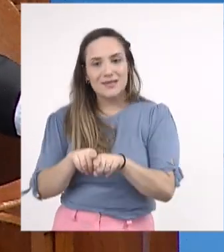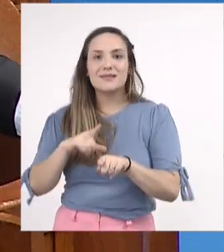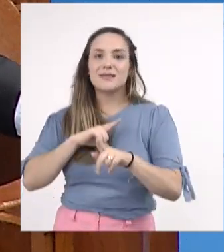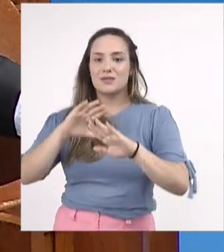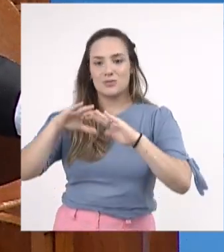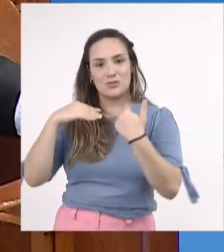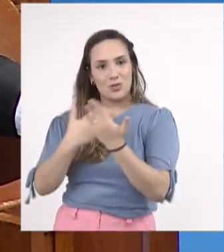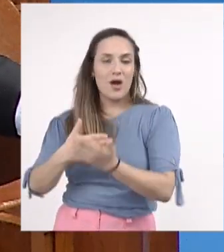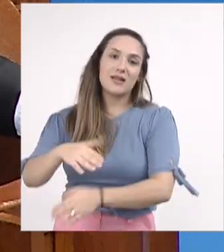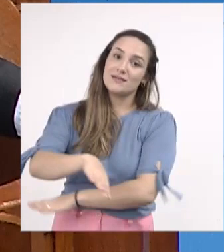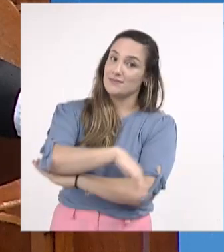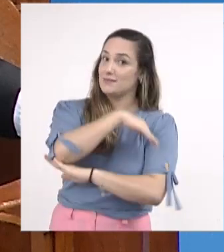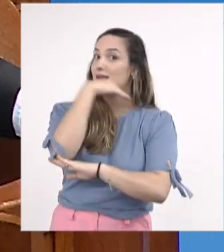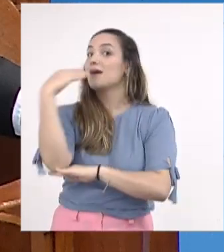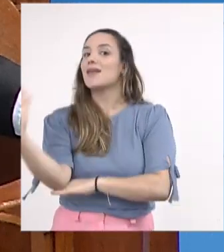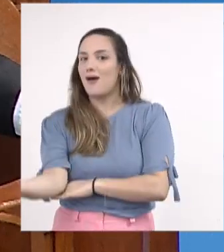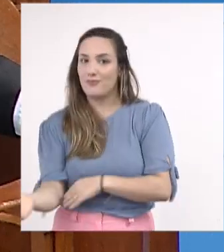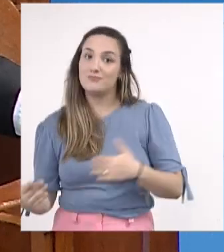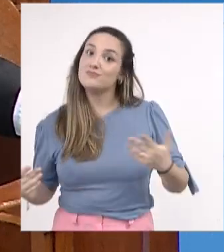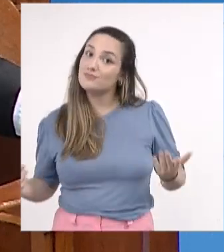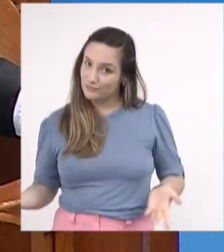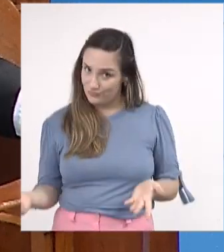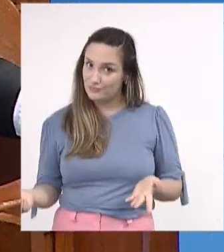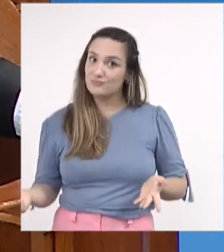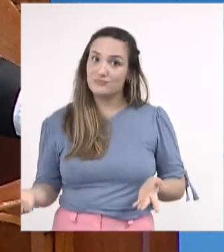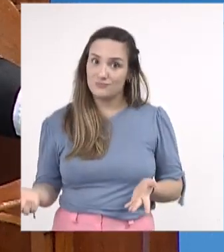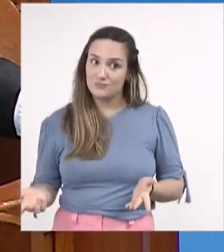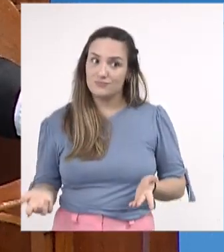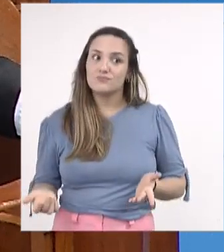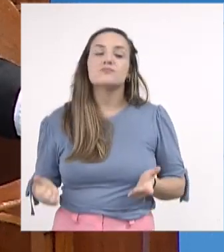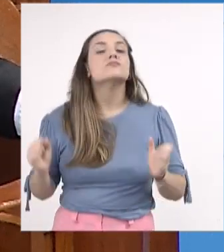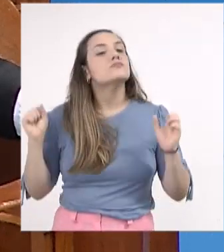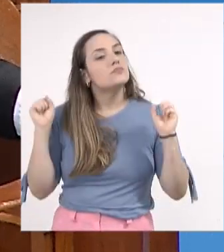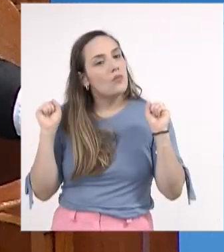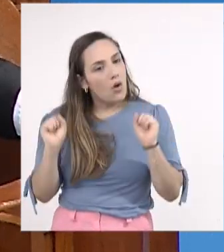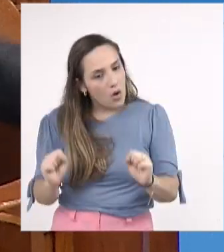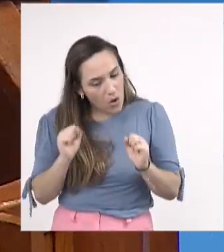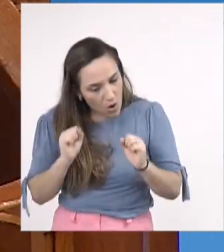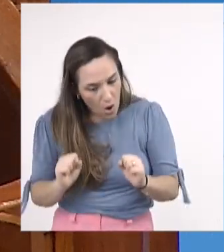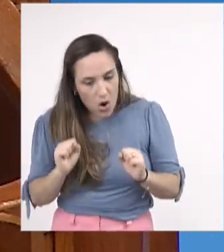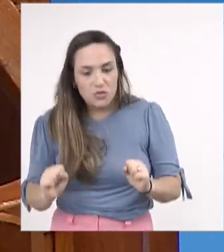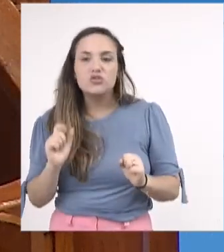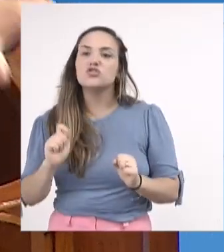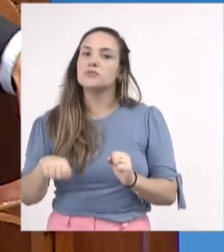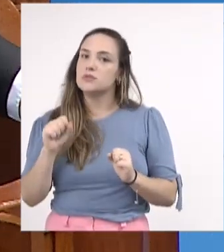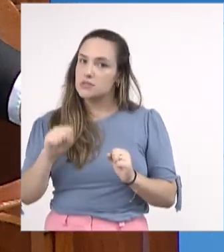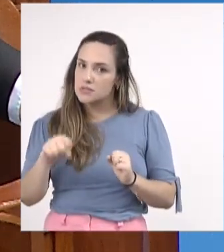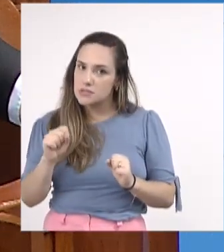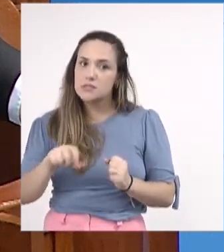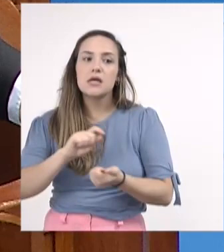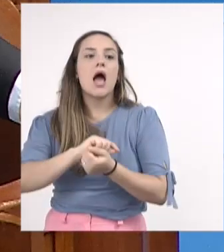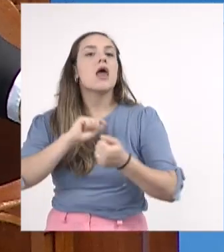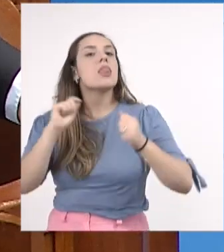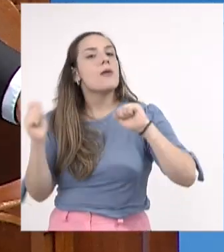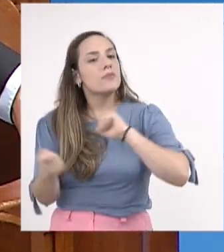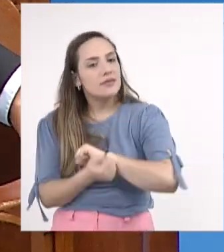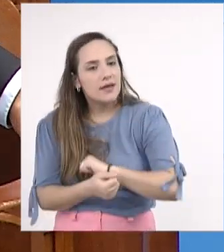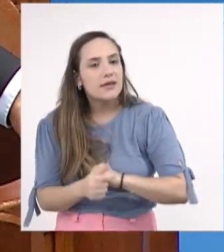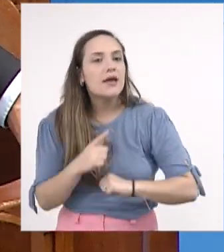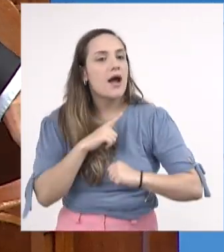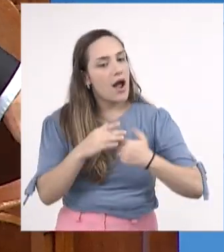É possível que o Estado possa readequar a sua rede e atender essa demanda